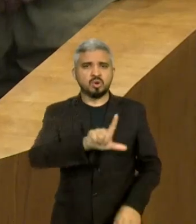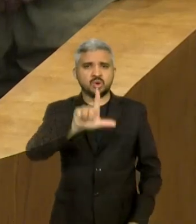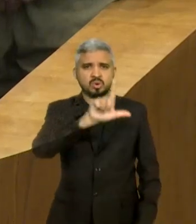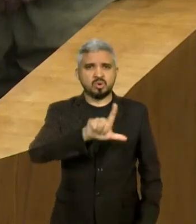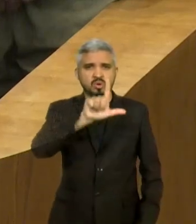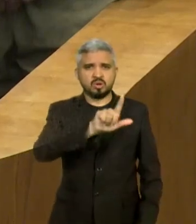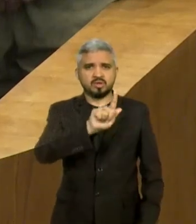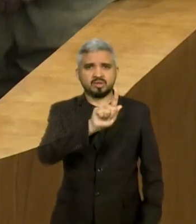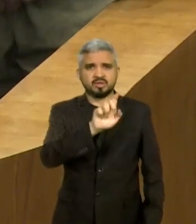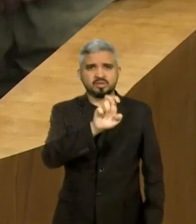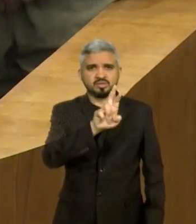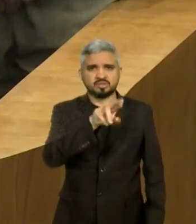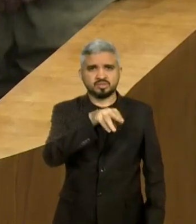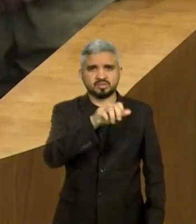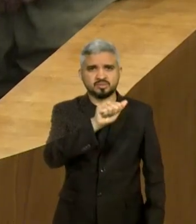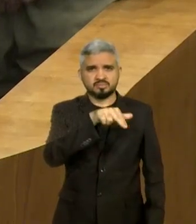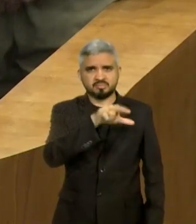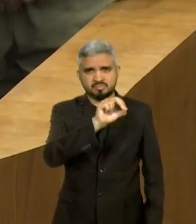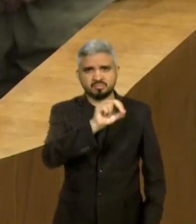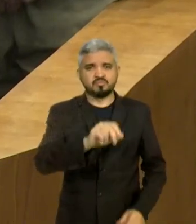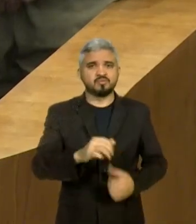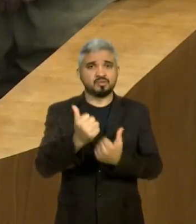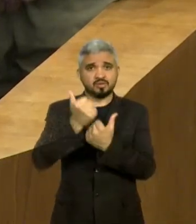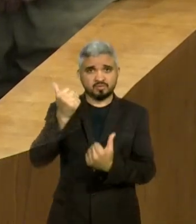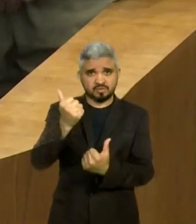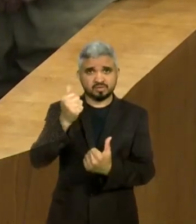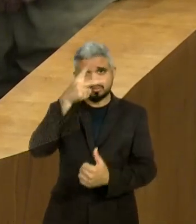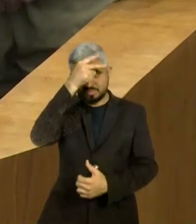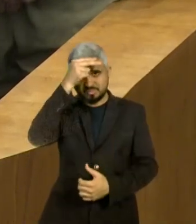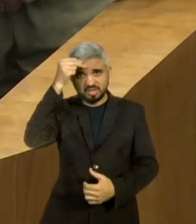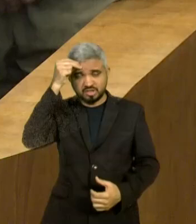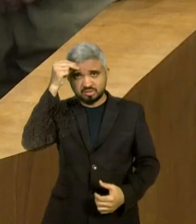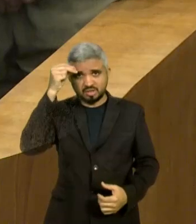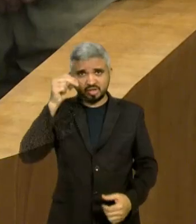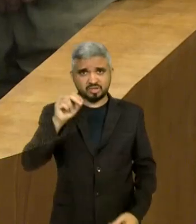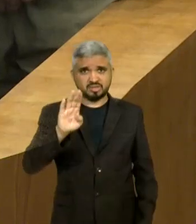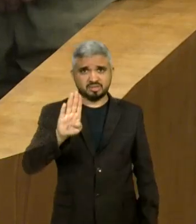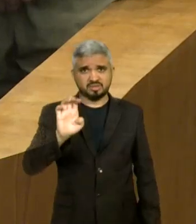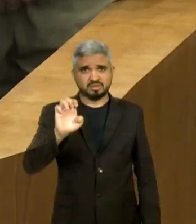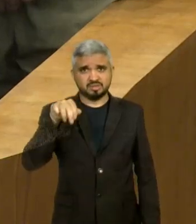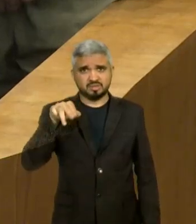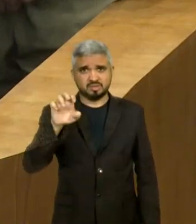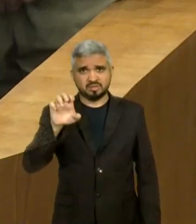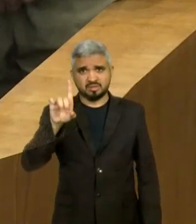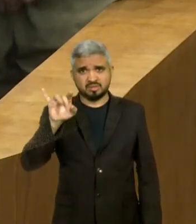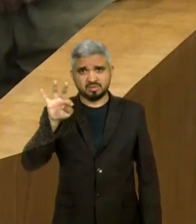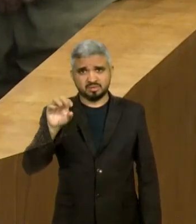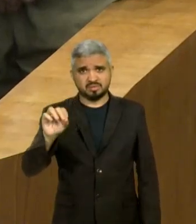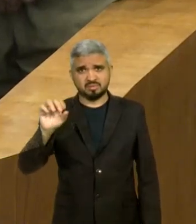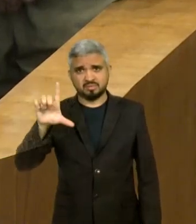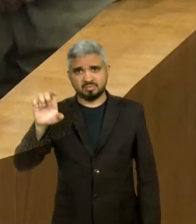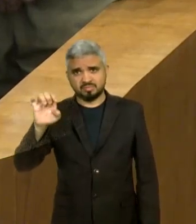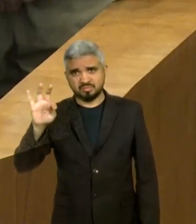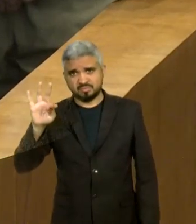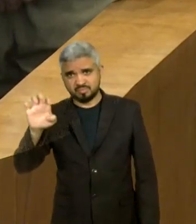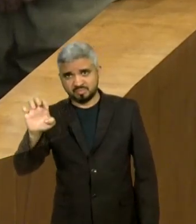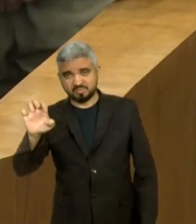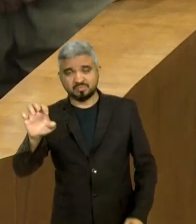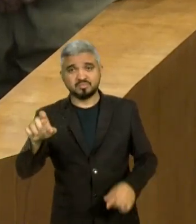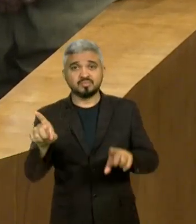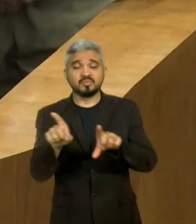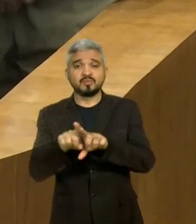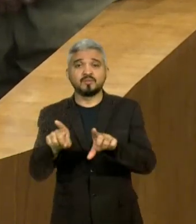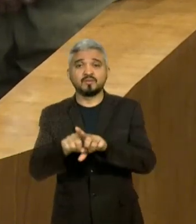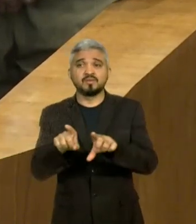o vice-prefeito de Benedito Leite, que também é o Martins, o Padinha, e o vice